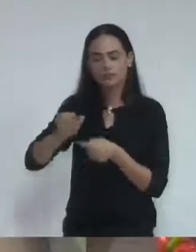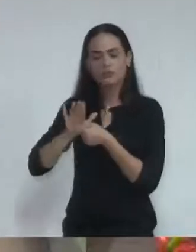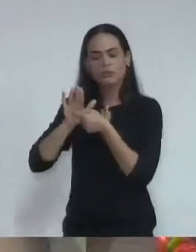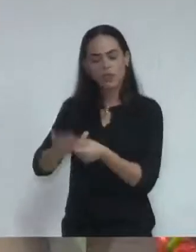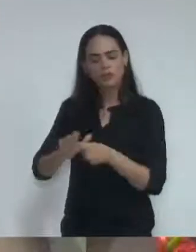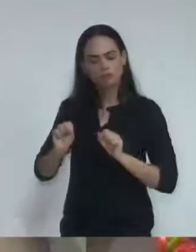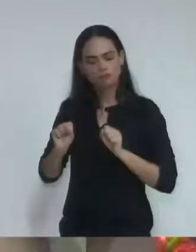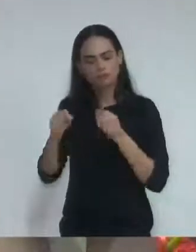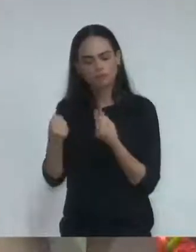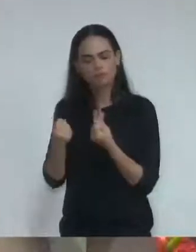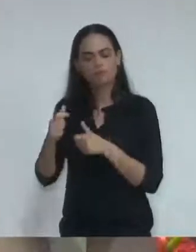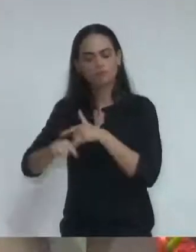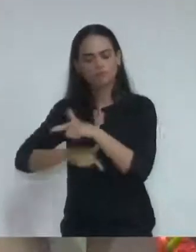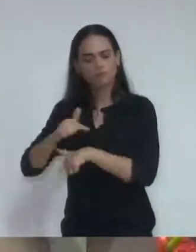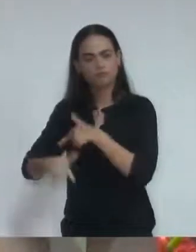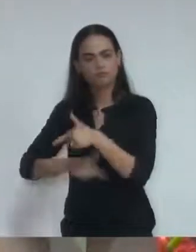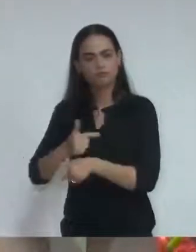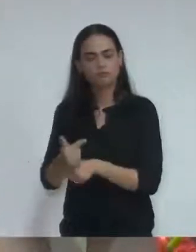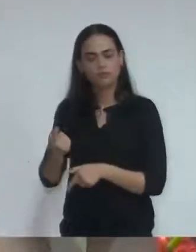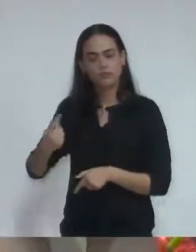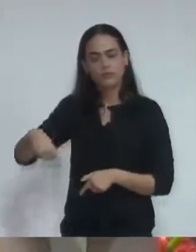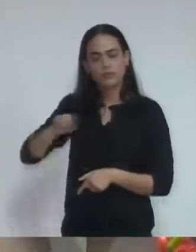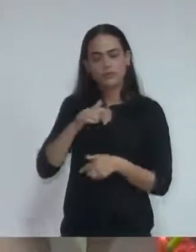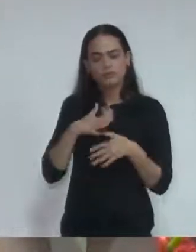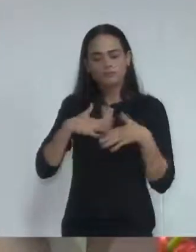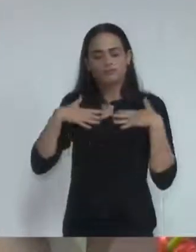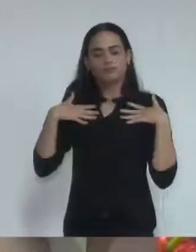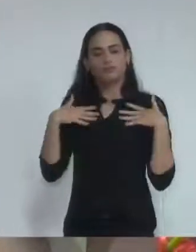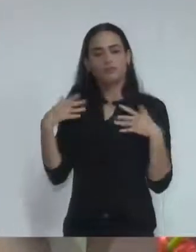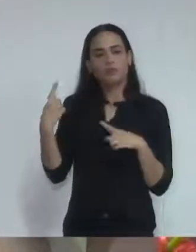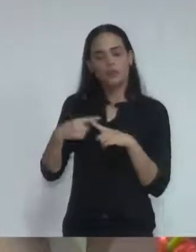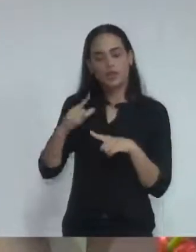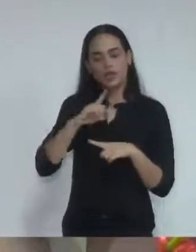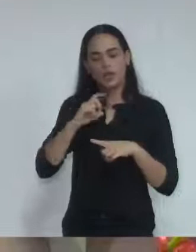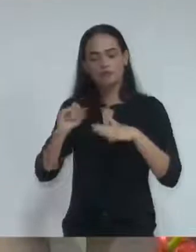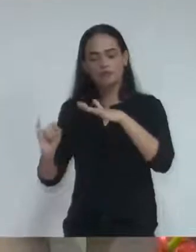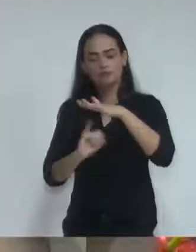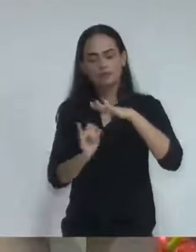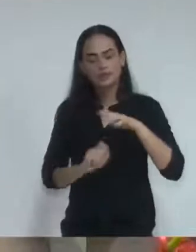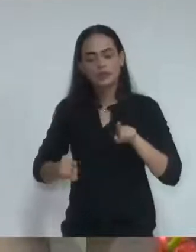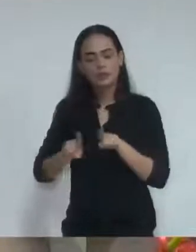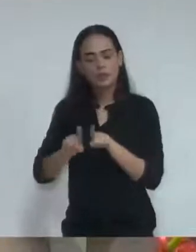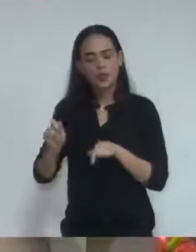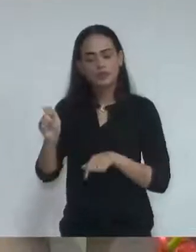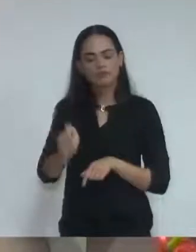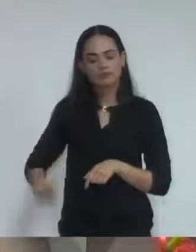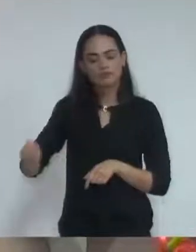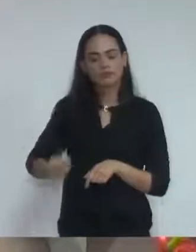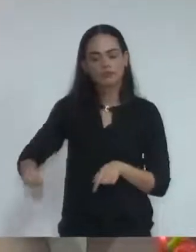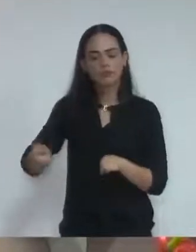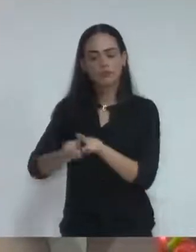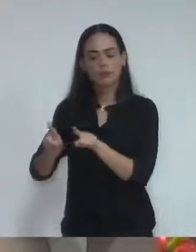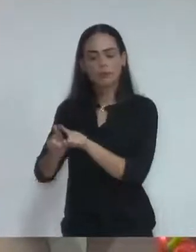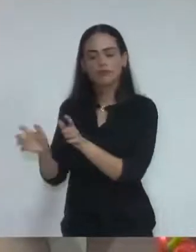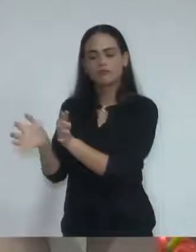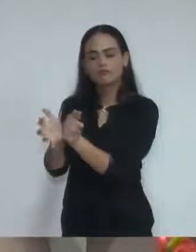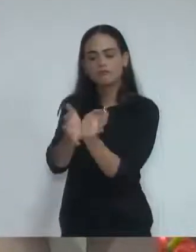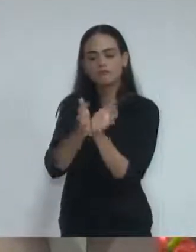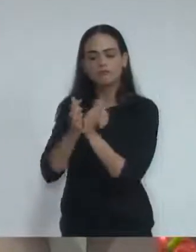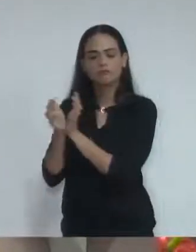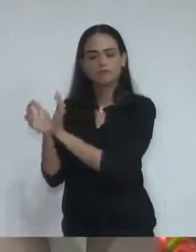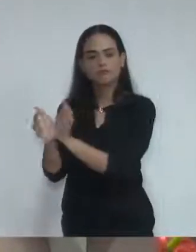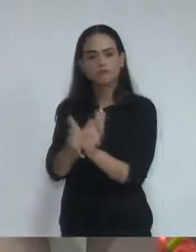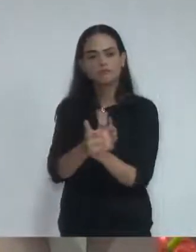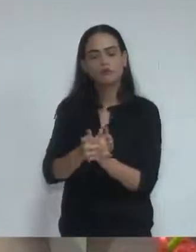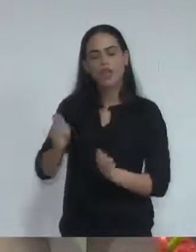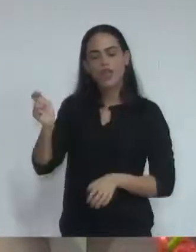como sempre digo aqui, somos privilegiados, pois temos instituições, e temos associações, e temos comunidades que são exemplos para toda a comunidade,